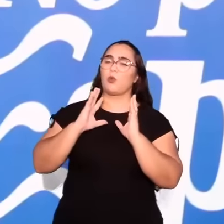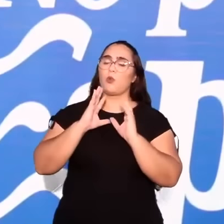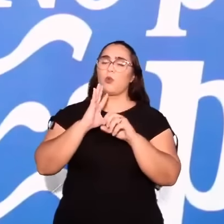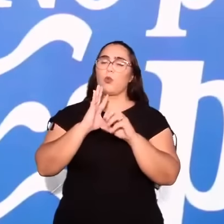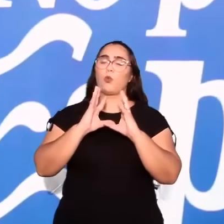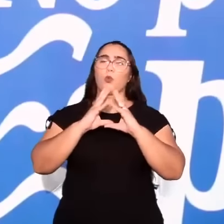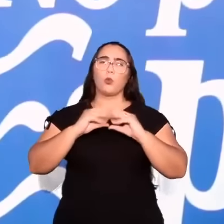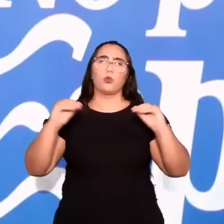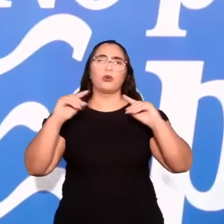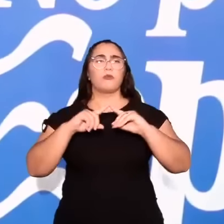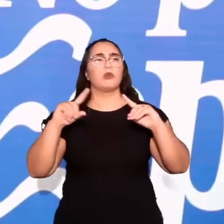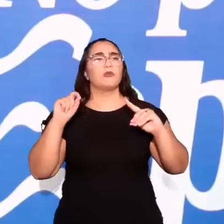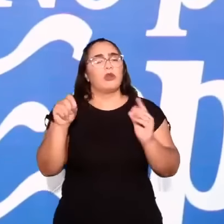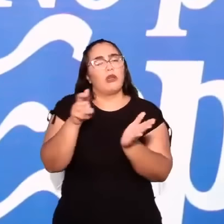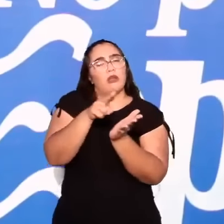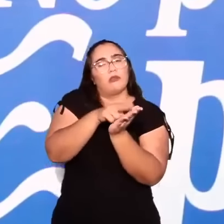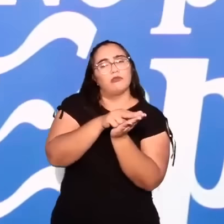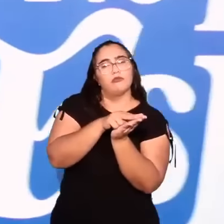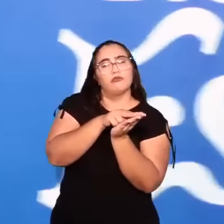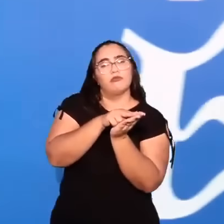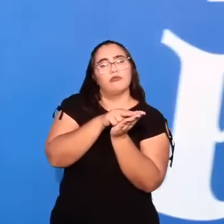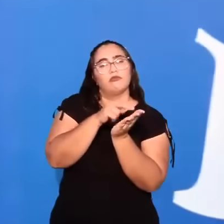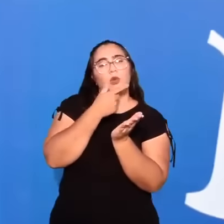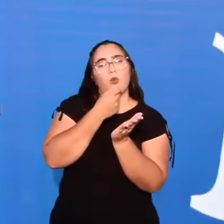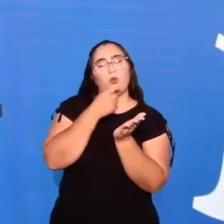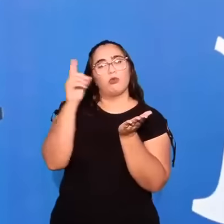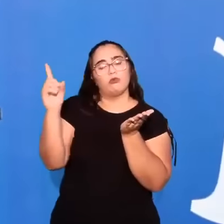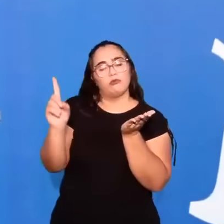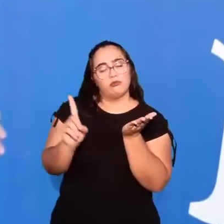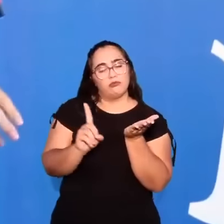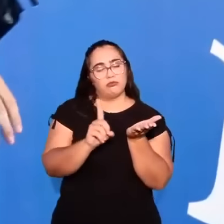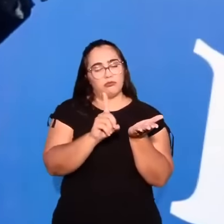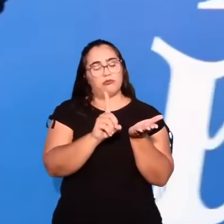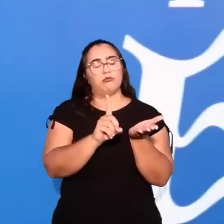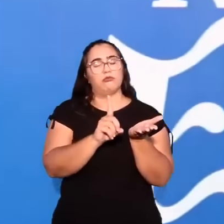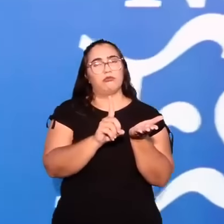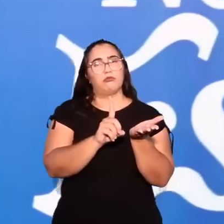Ele está aqui na cama. Cabeça para lá. E John aqui perto da cabeça.